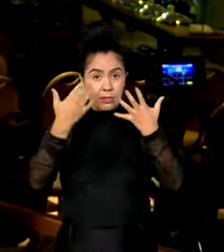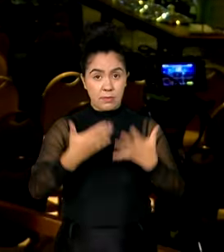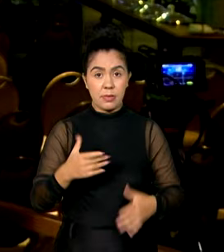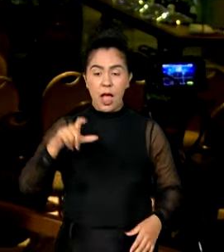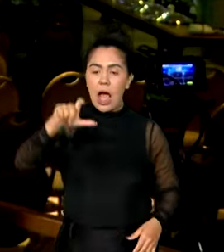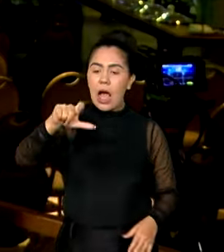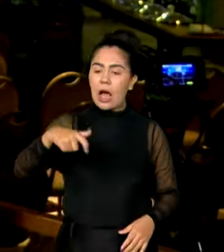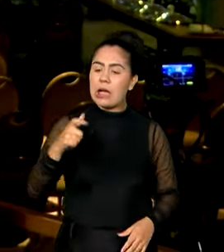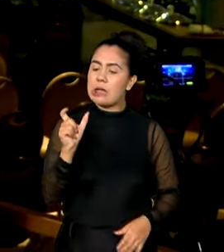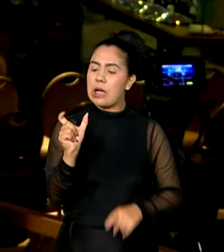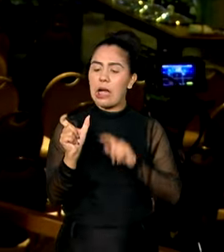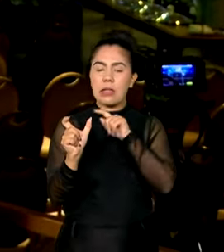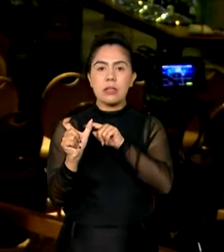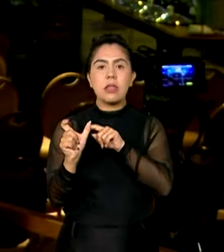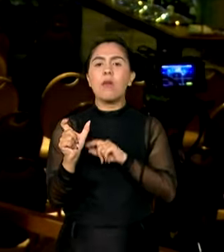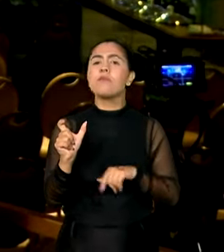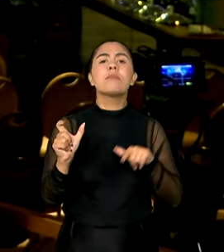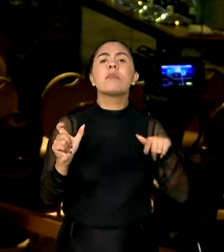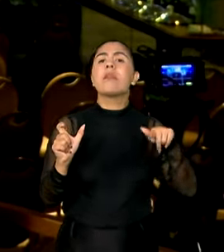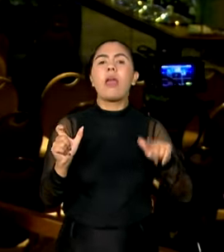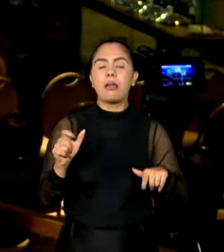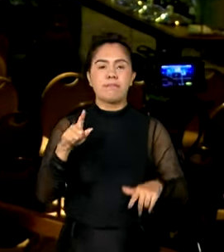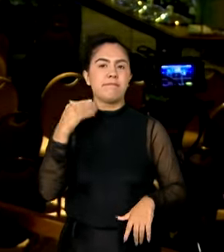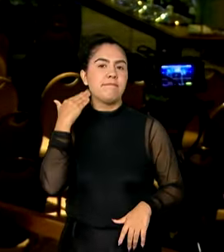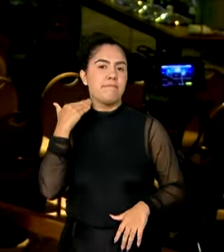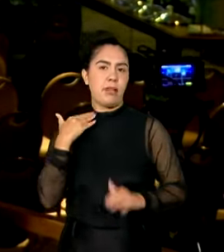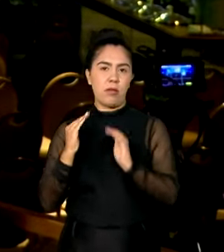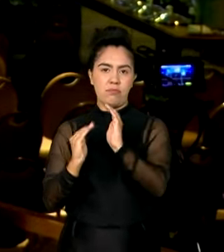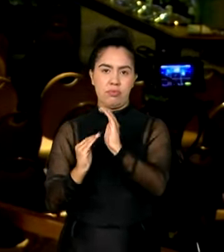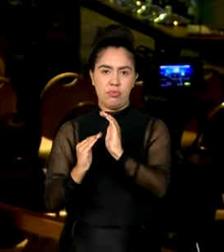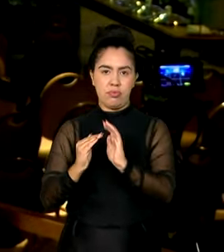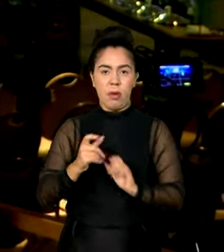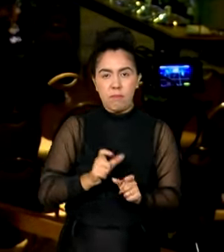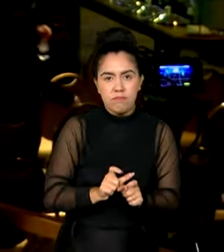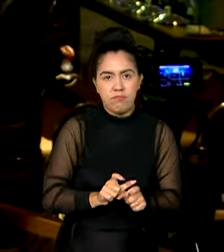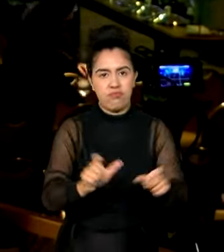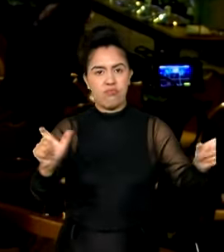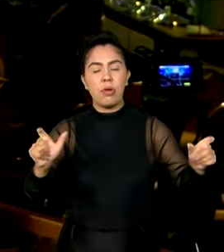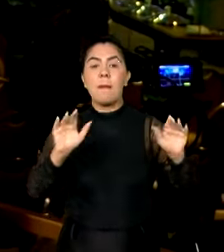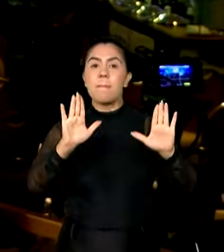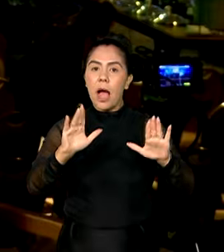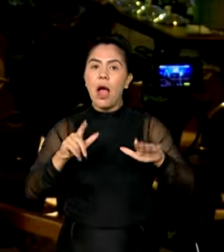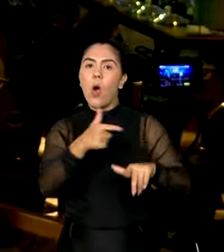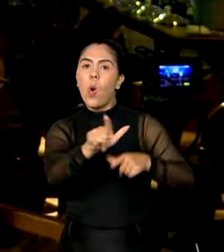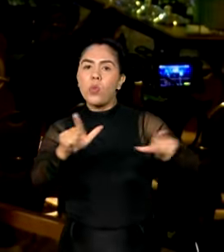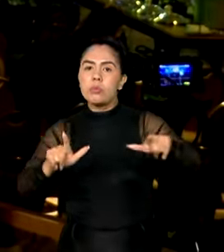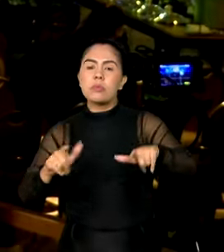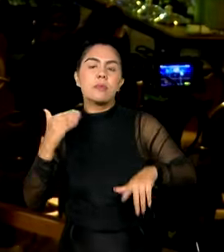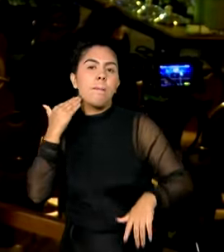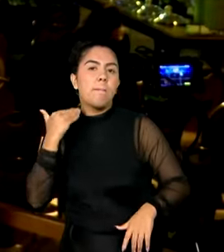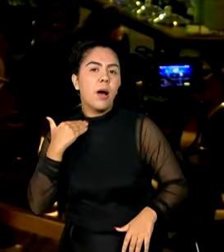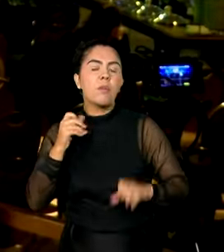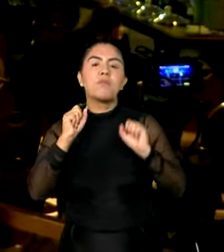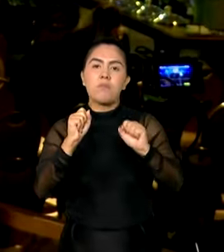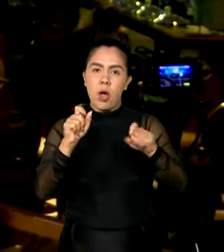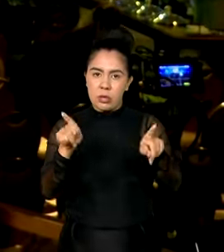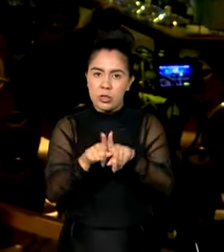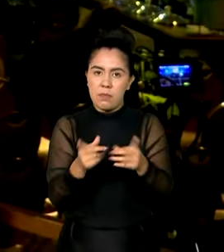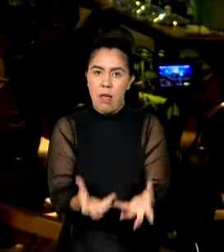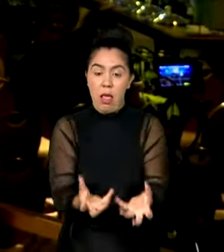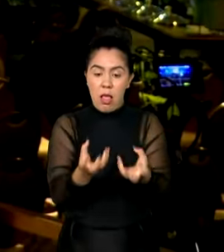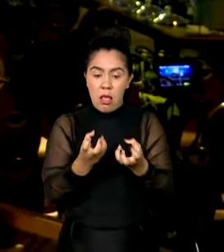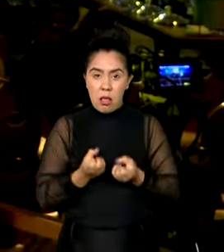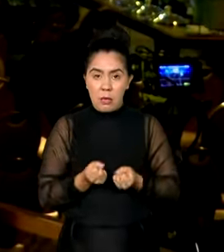será oferecido pelo Banco do Brasil, mas outras instituições financeiras também poderão aderir. O cartão terá vantagens como